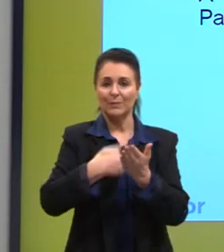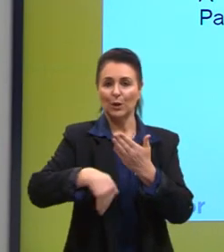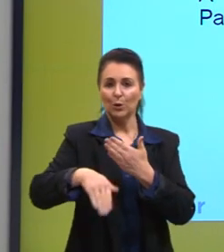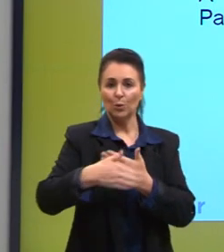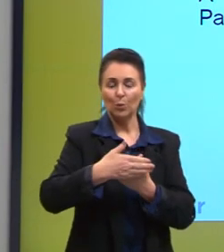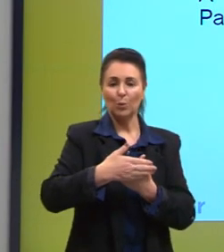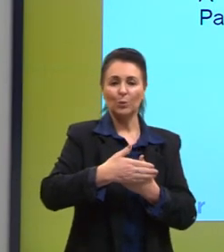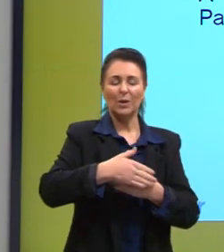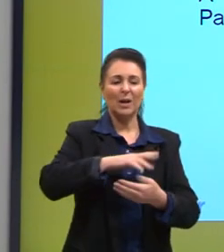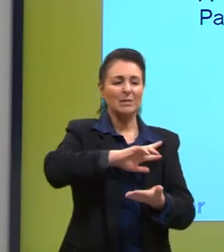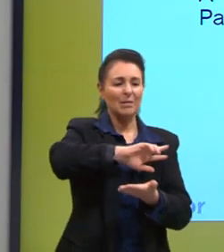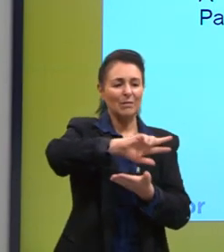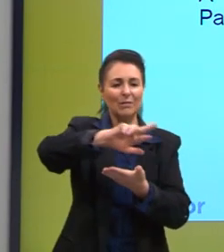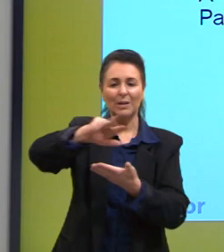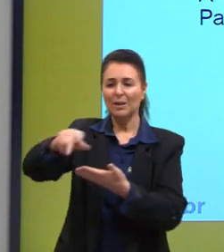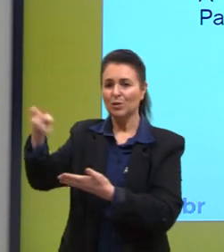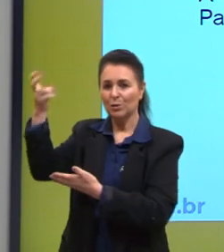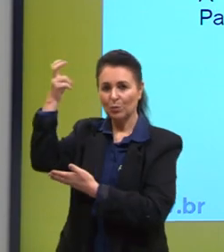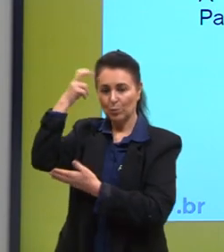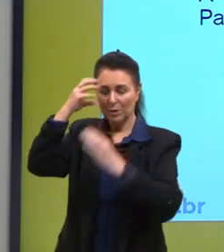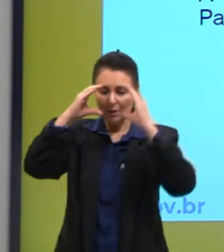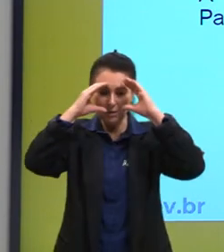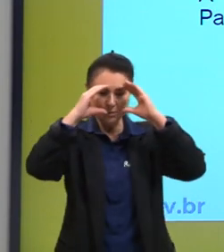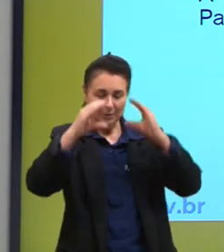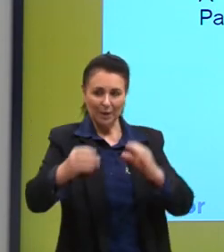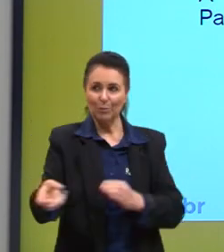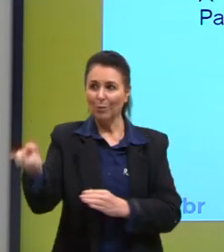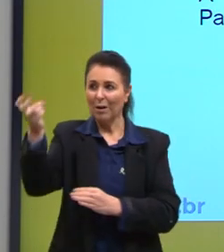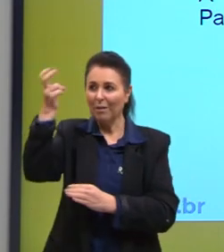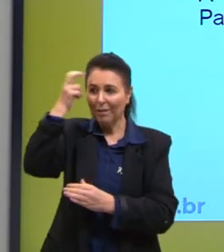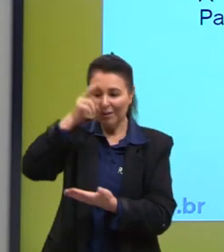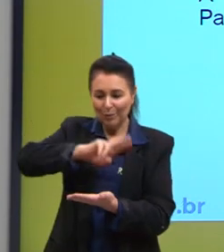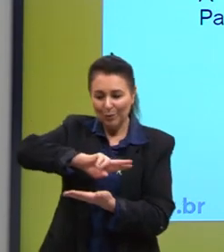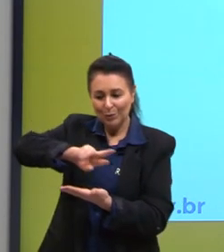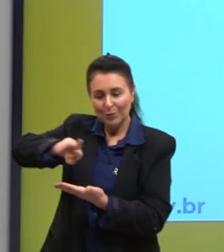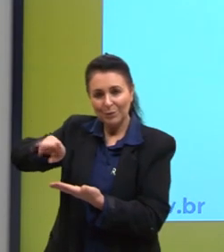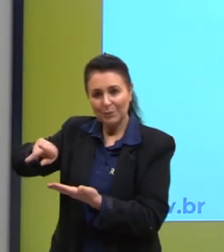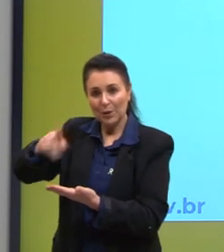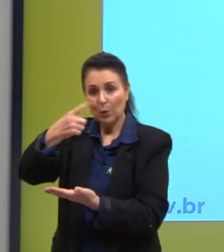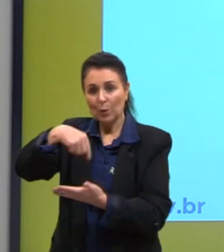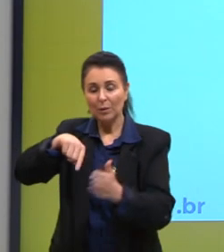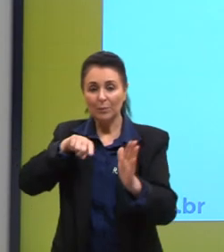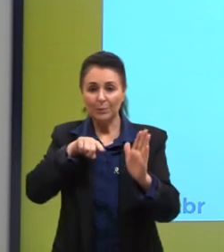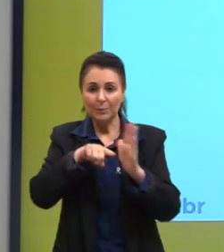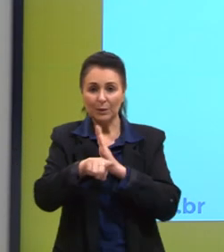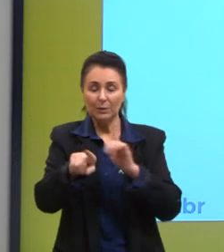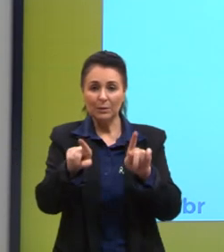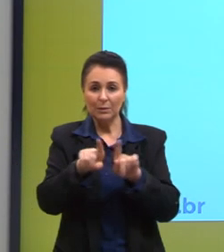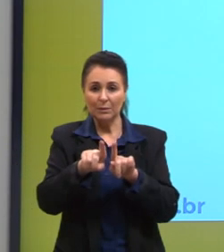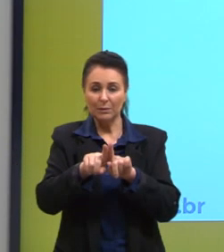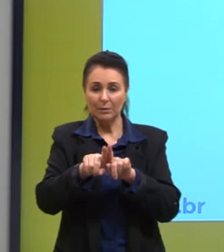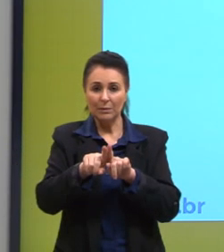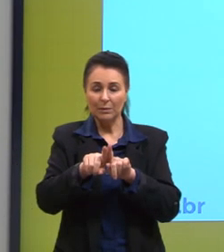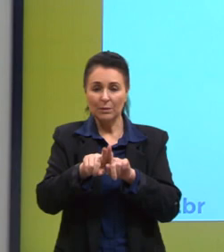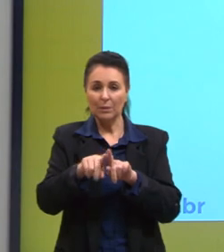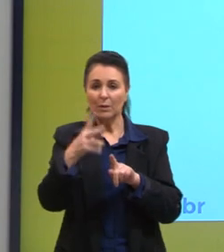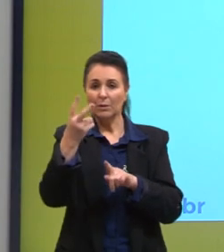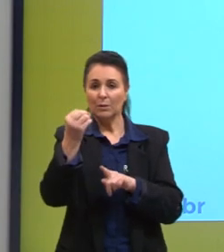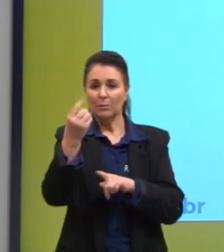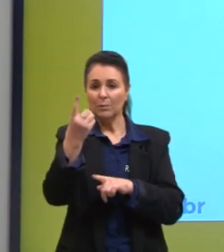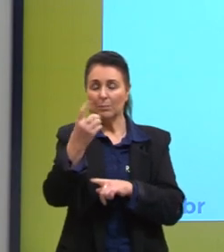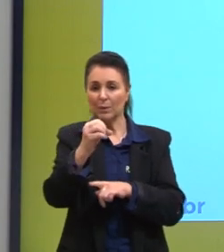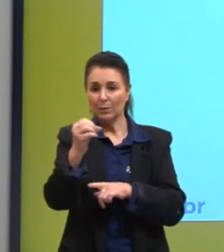multiculturalidade, esse respeito ao multicultural. Outra questão, a de 2009,